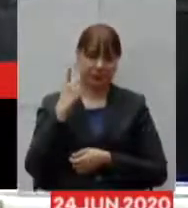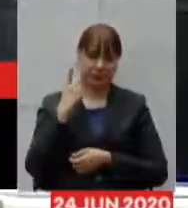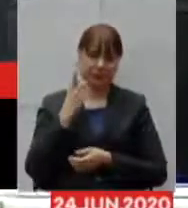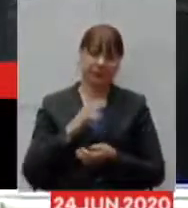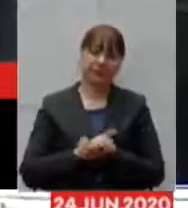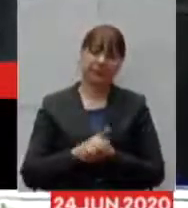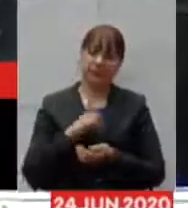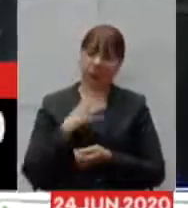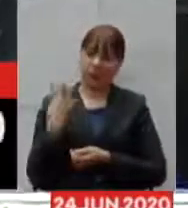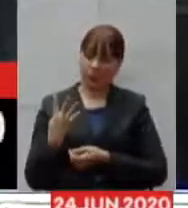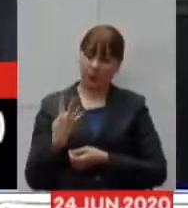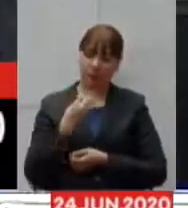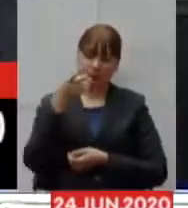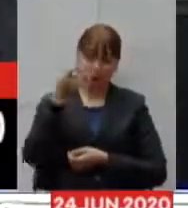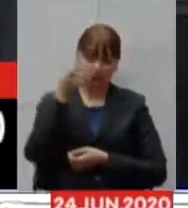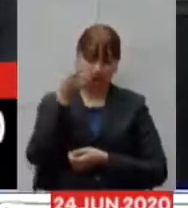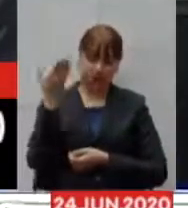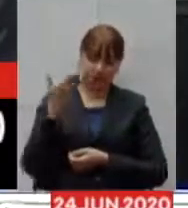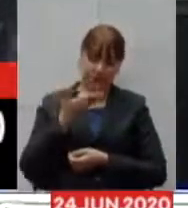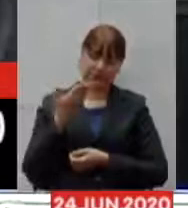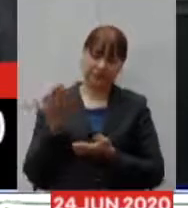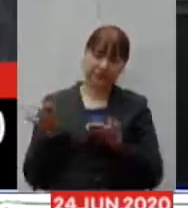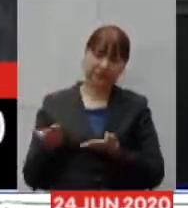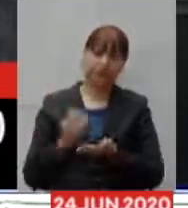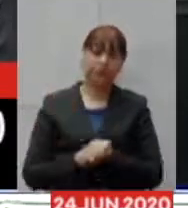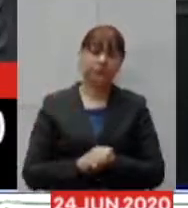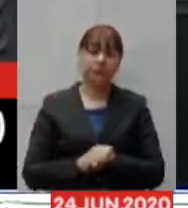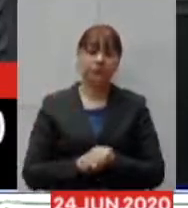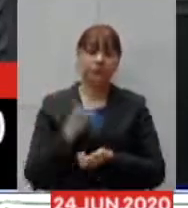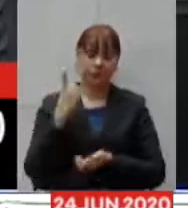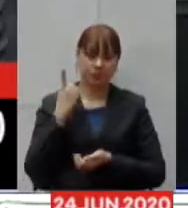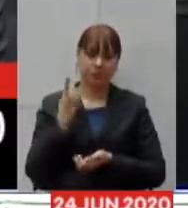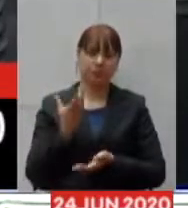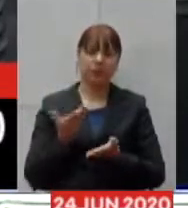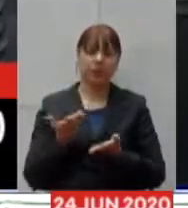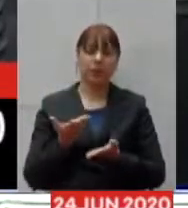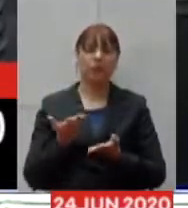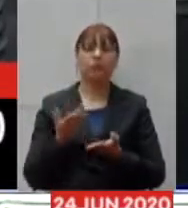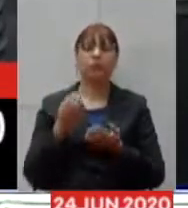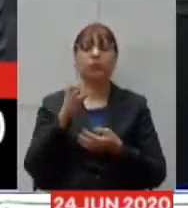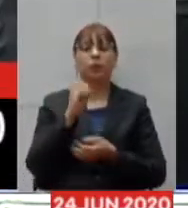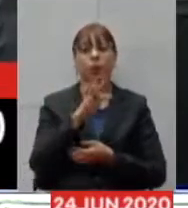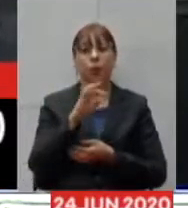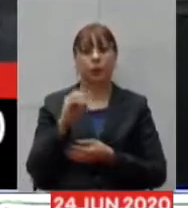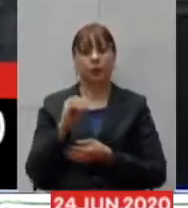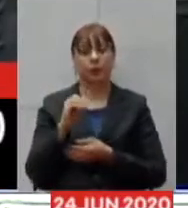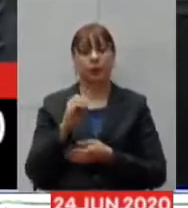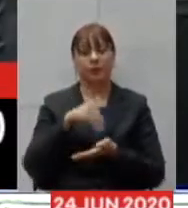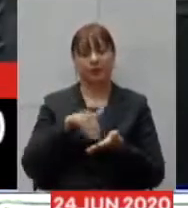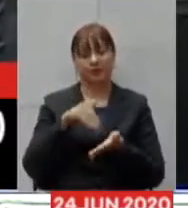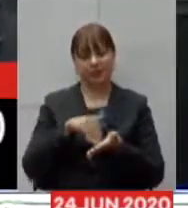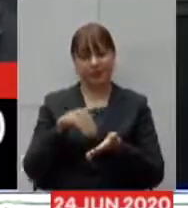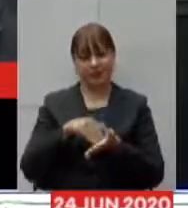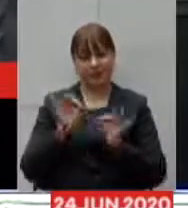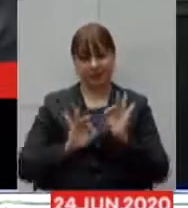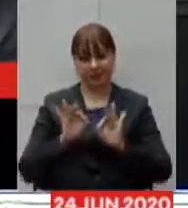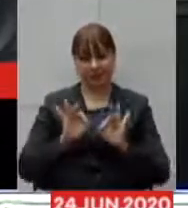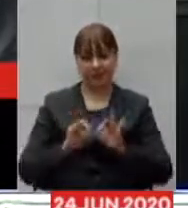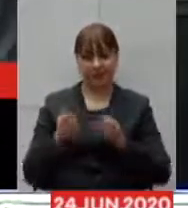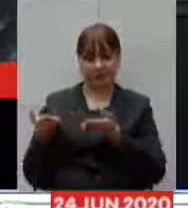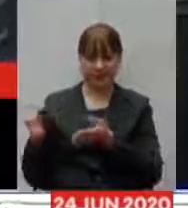agradecer a todos e agora para suas considerações finais secretário de planejamento doutor Otto Wevin